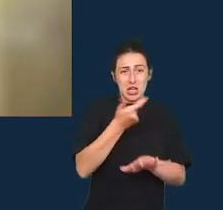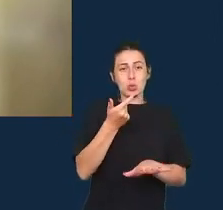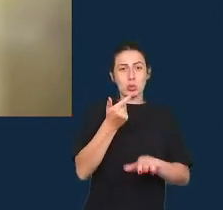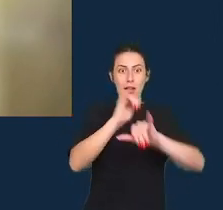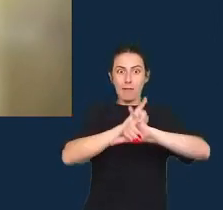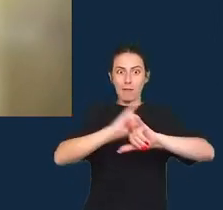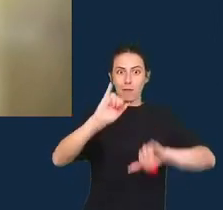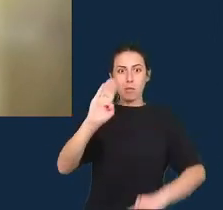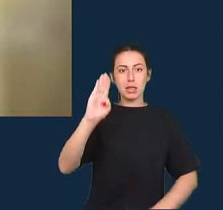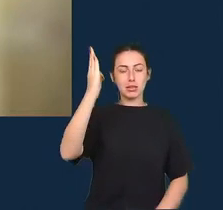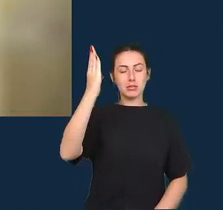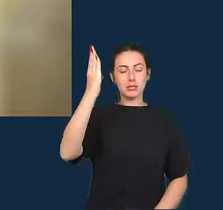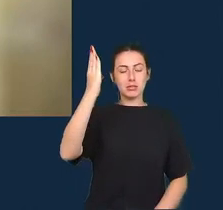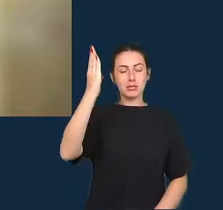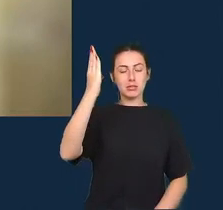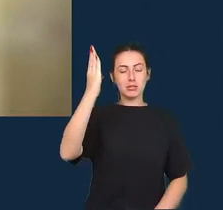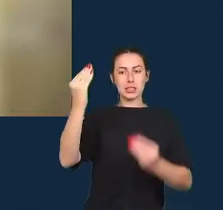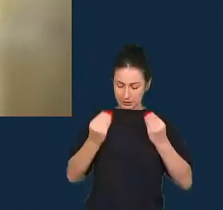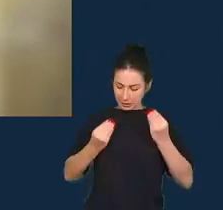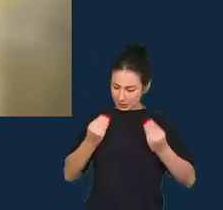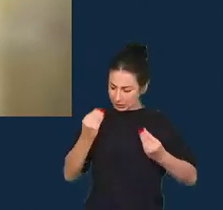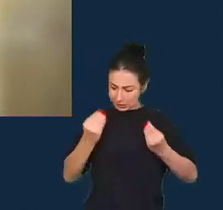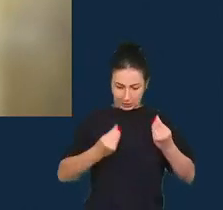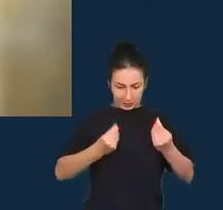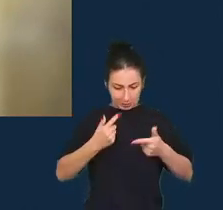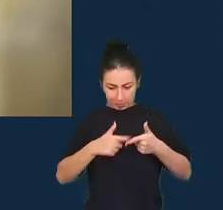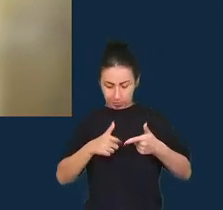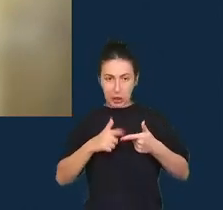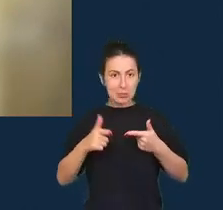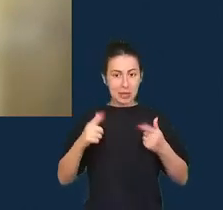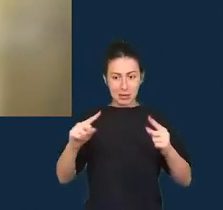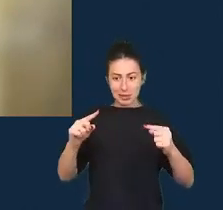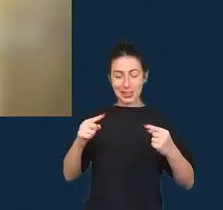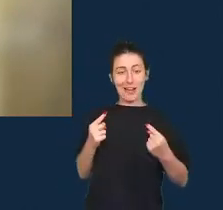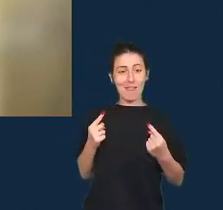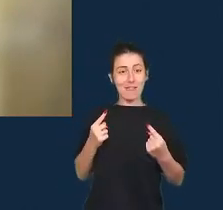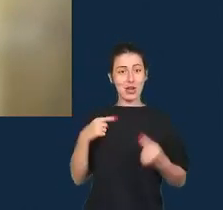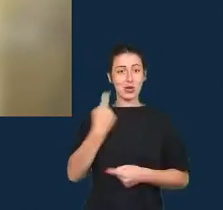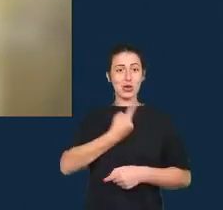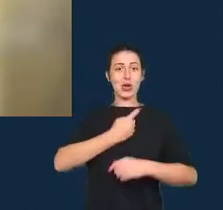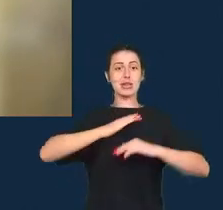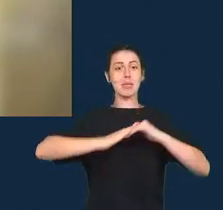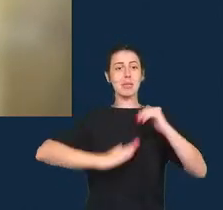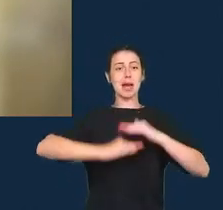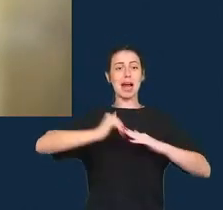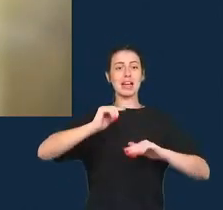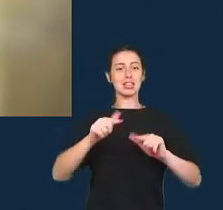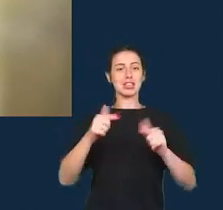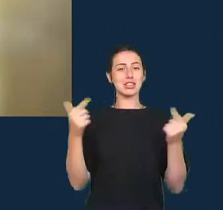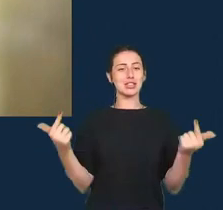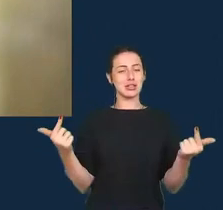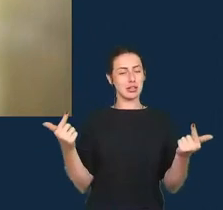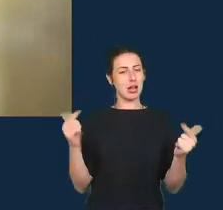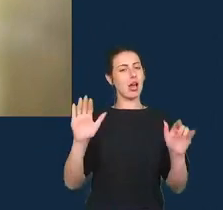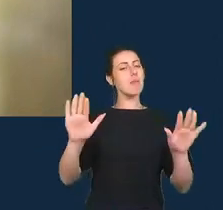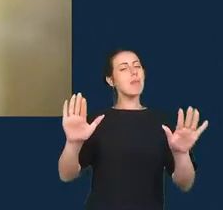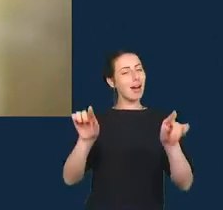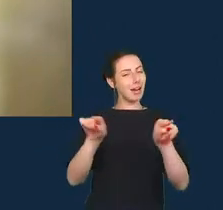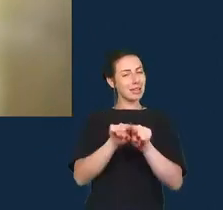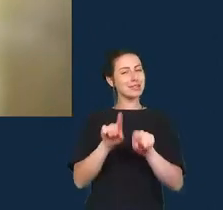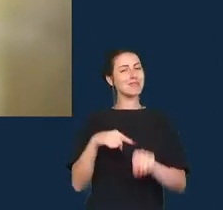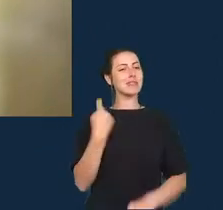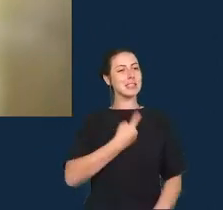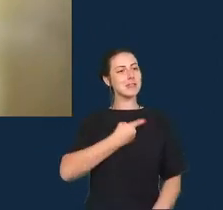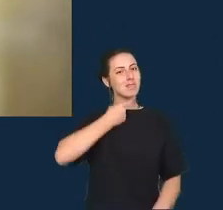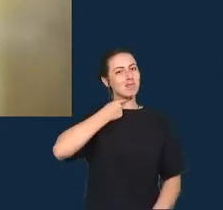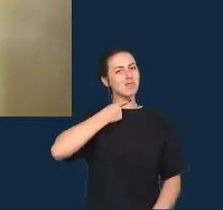para o trabalho dos jornalistas mas também tem criado muito mais apetite para os dados por parte